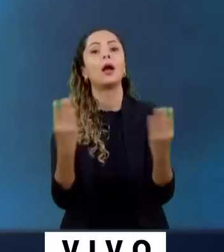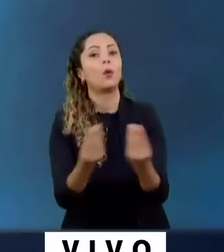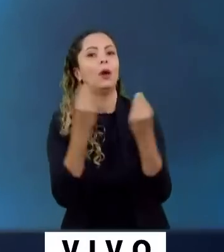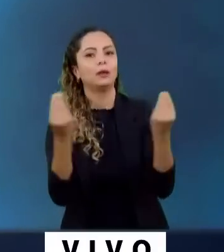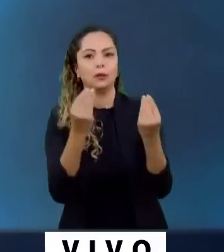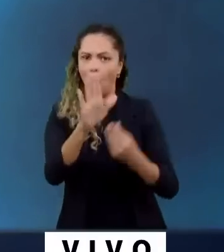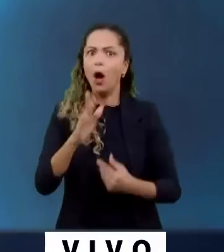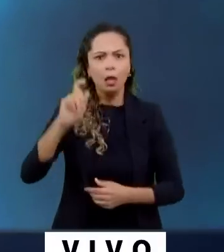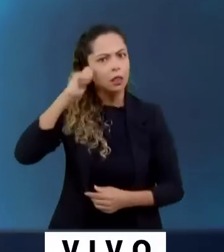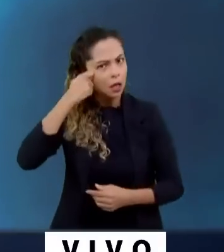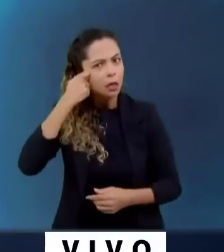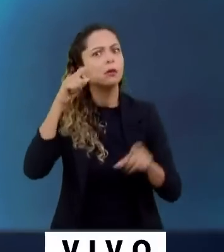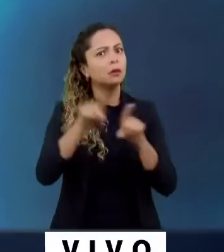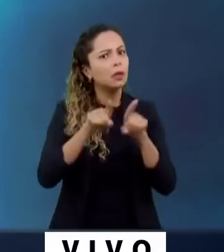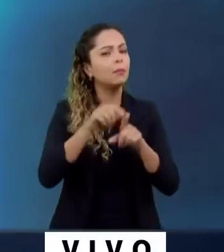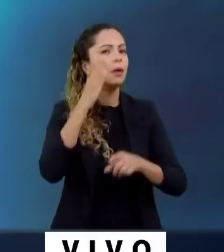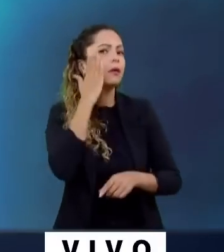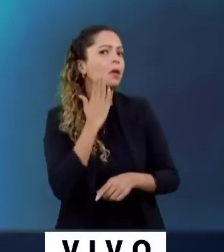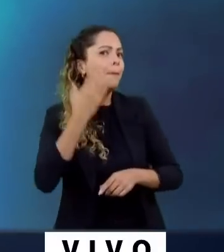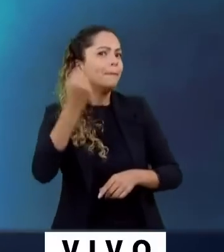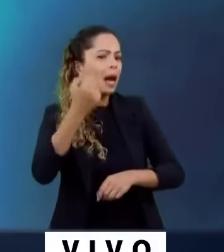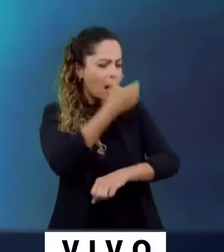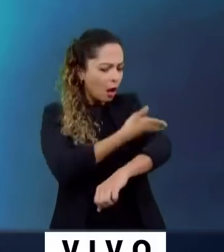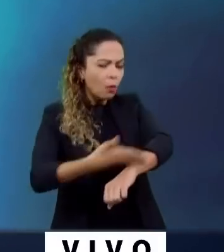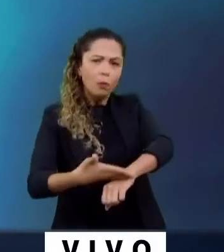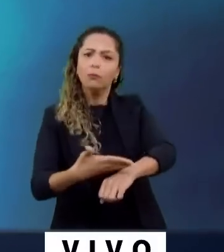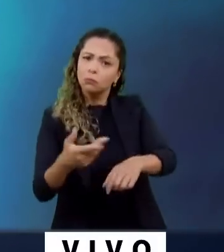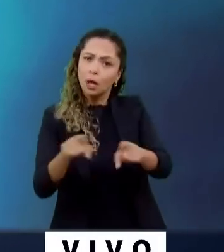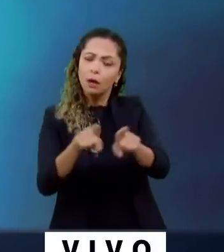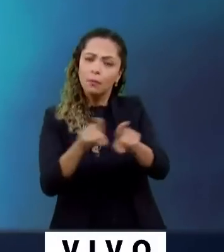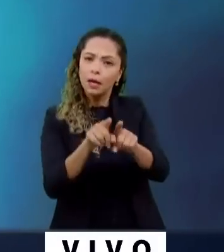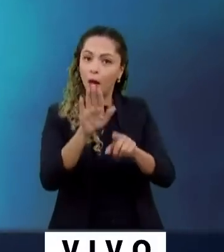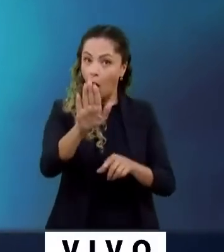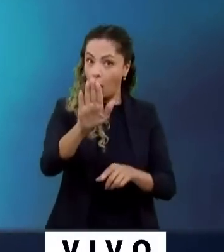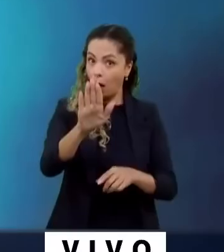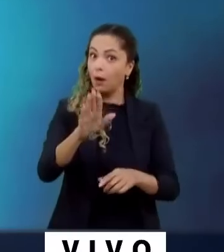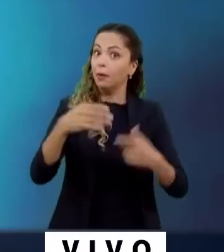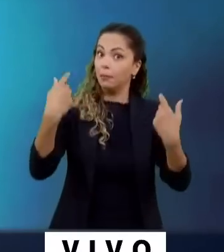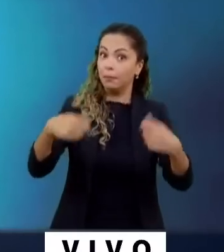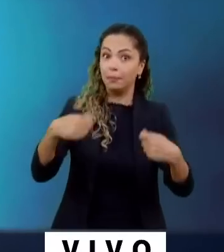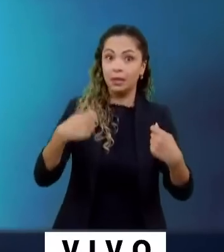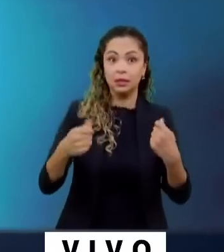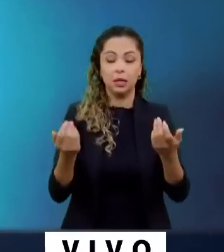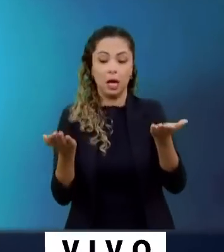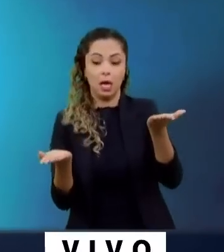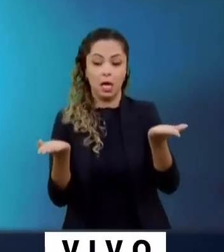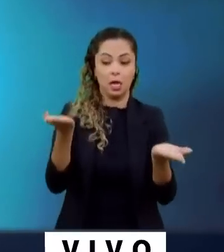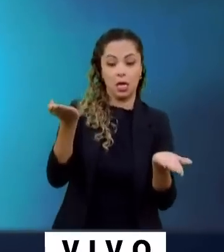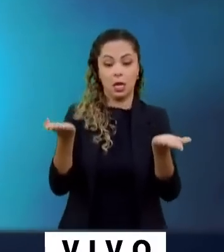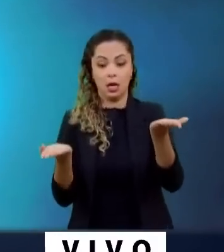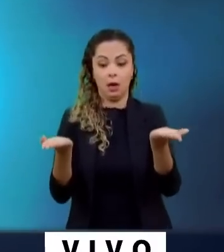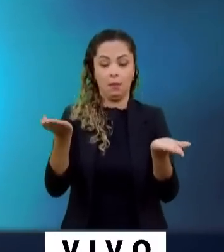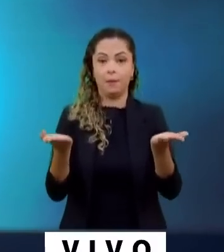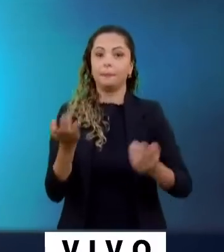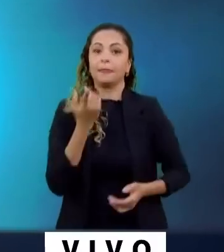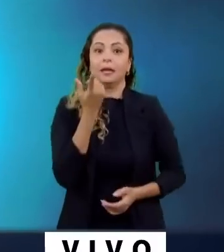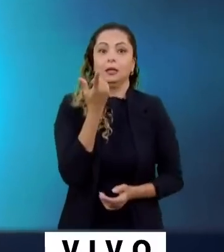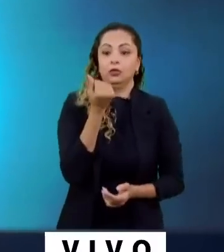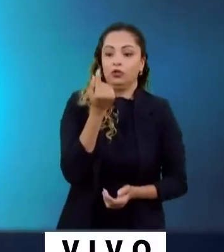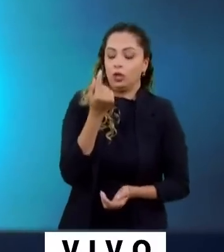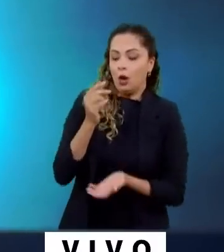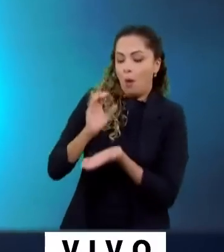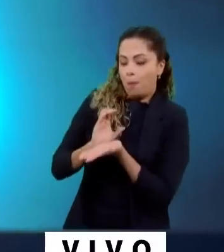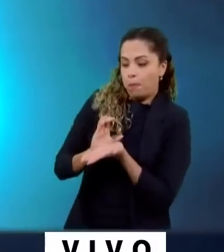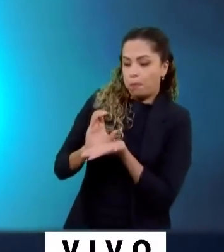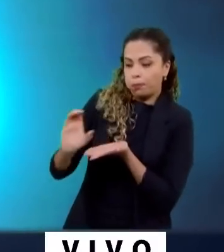negro quanto para branco? Se você equilibrar aquele dinheiro que é investido na universidade,